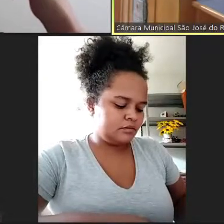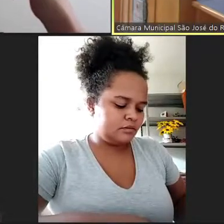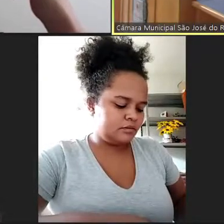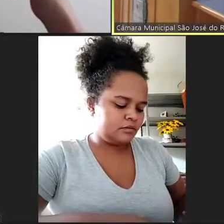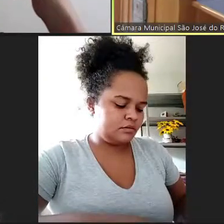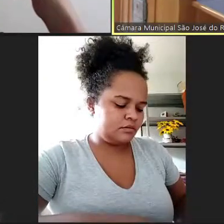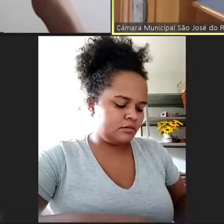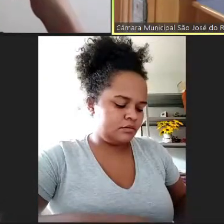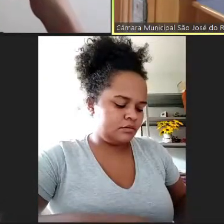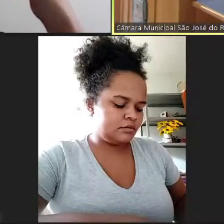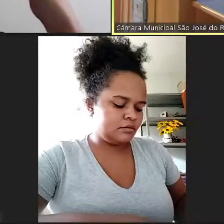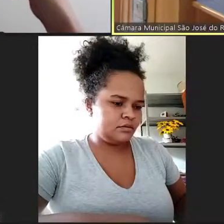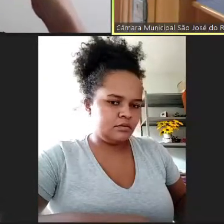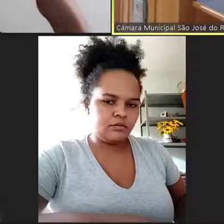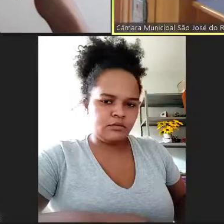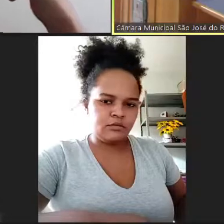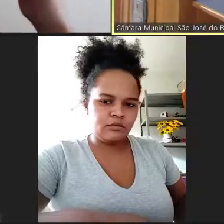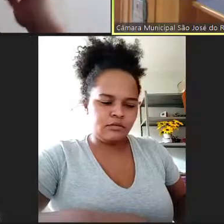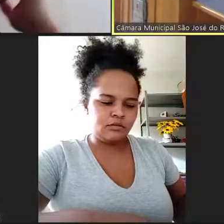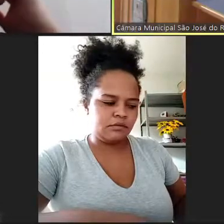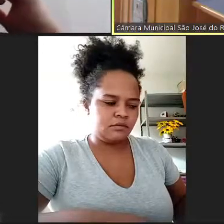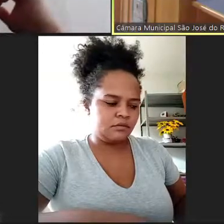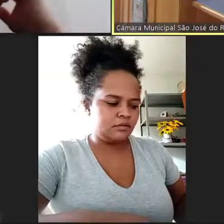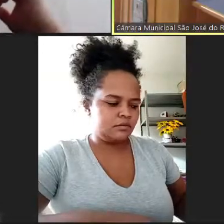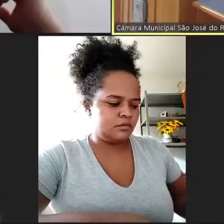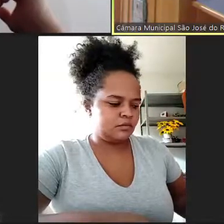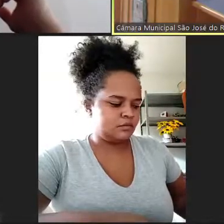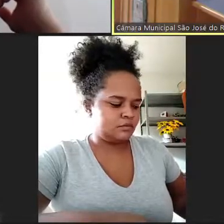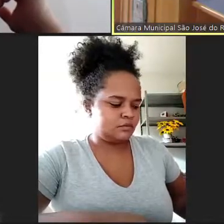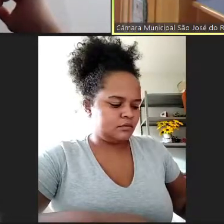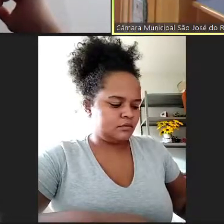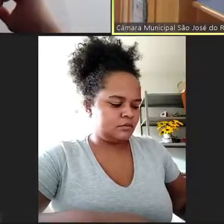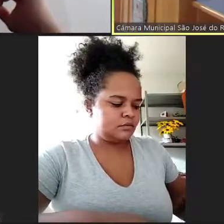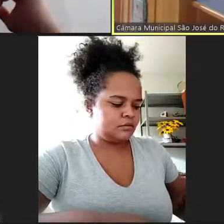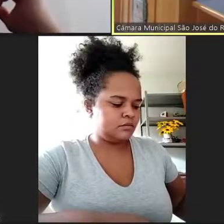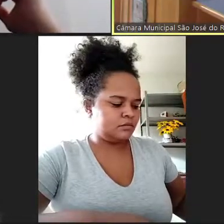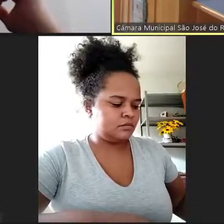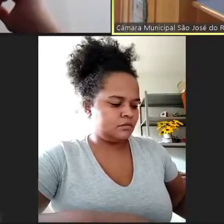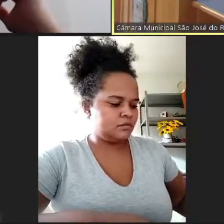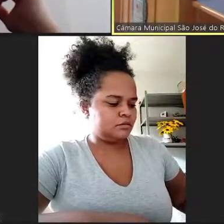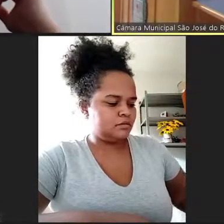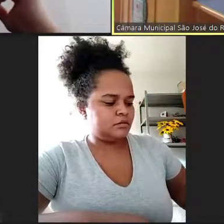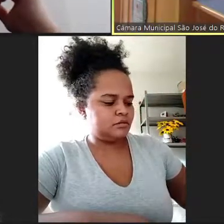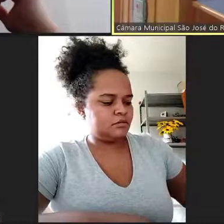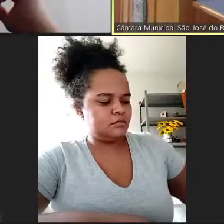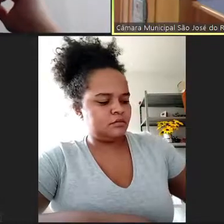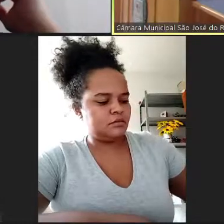Henrique Torres e Rafael Cocian, pedido de dilação de prazo dos requerimentos 184 de 2021 de autoria do vereador